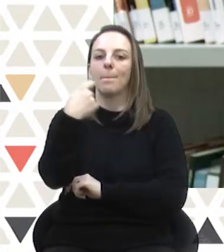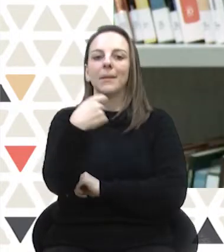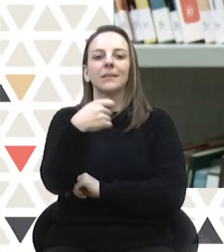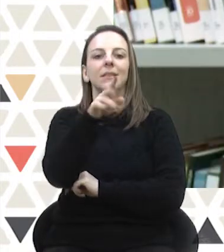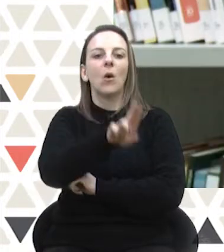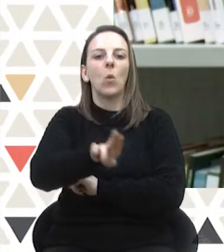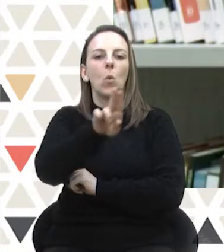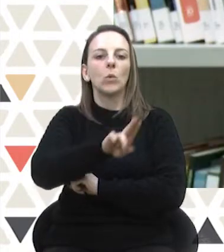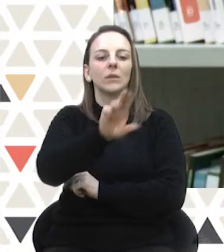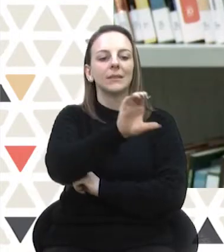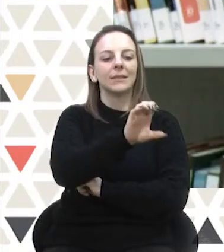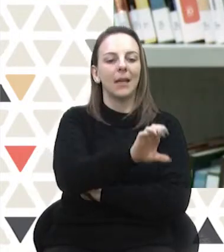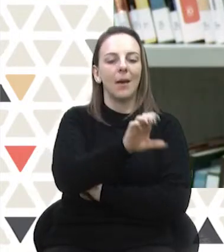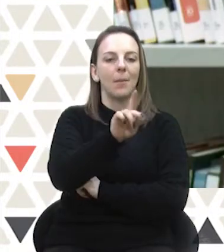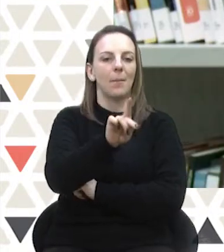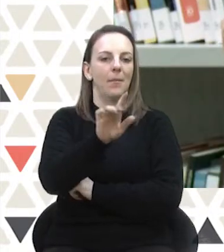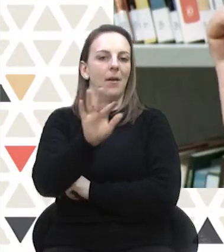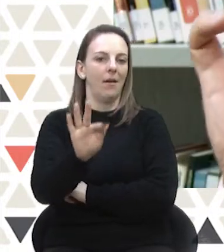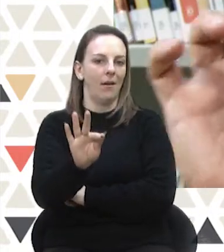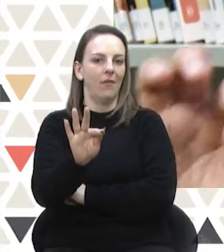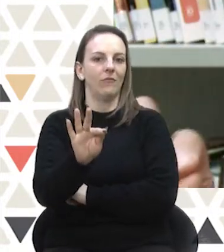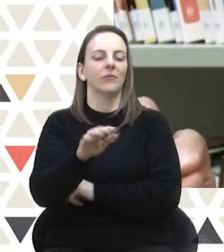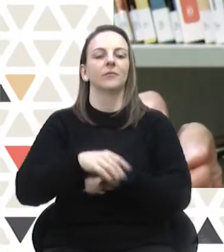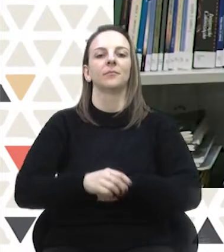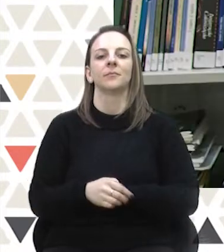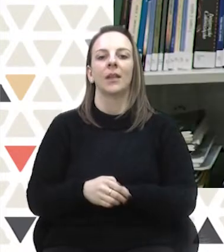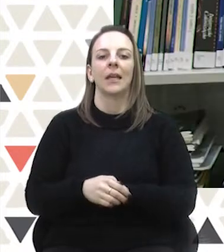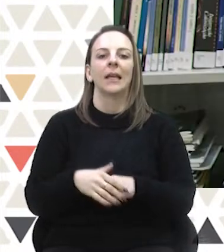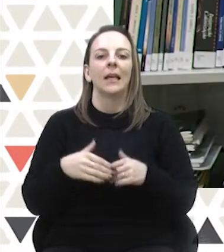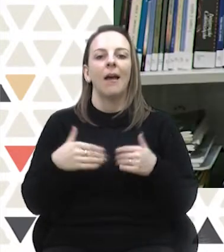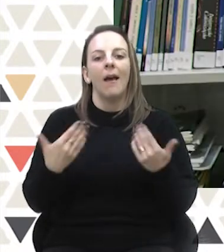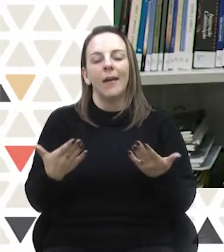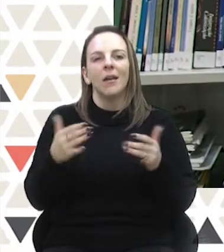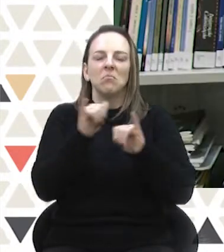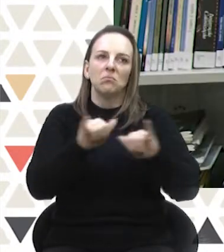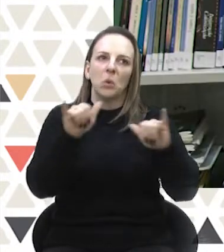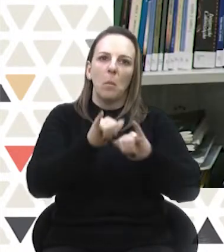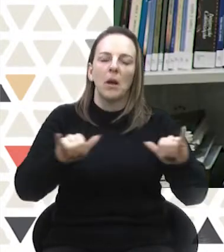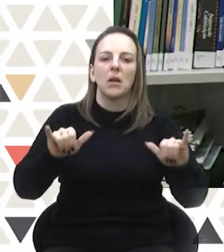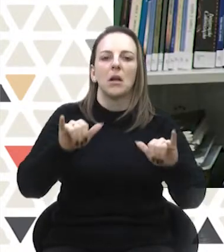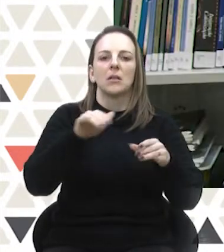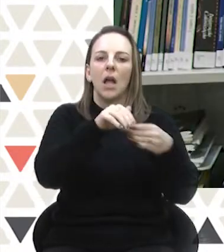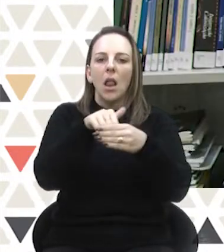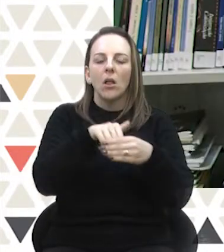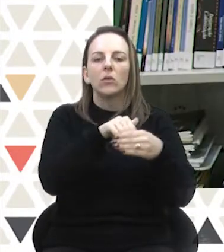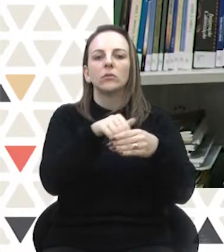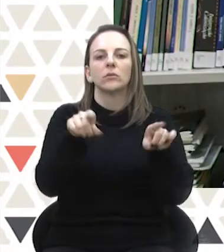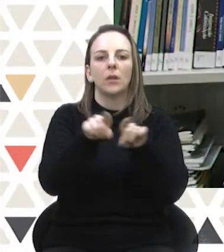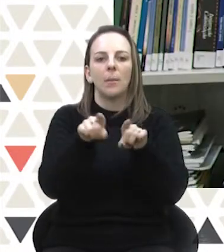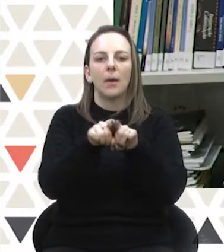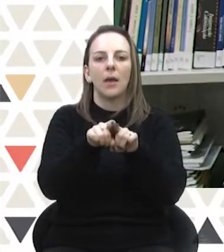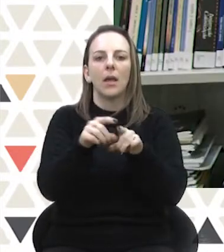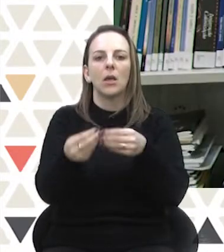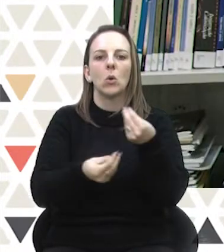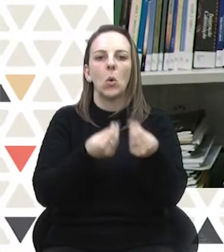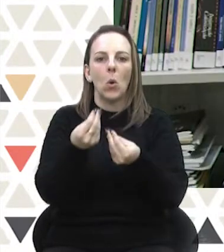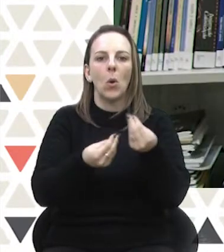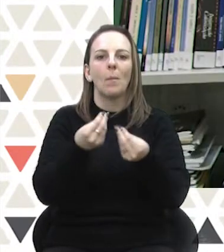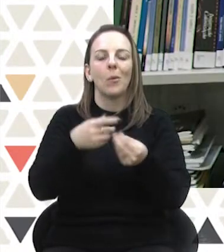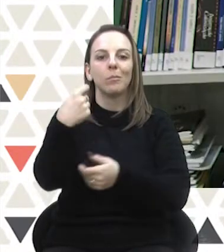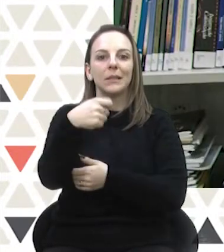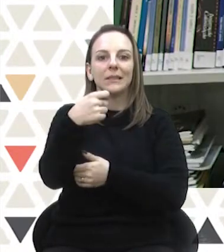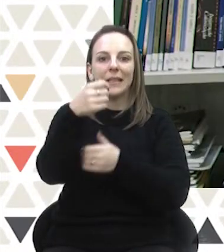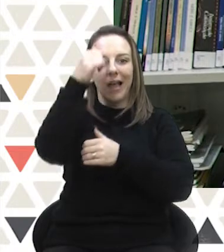ele deve fazer através da sua chave do CPF. E por fim, do ponto de vista da propaganda eleitoral e da